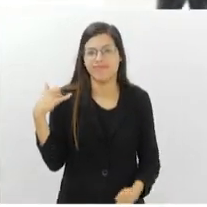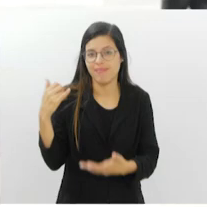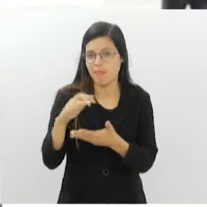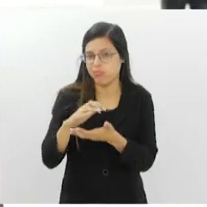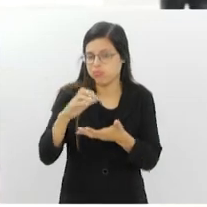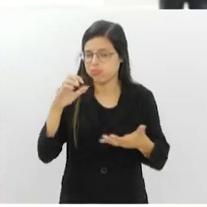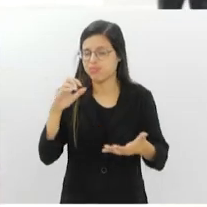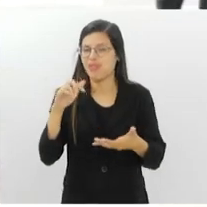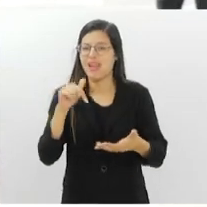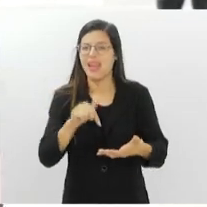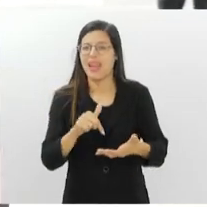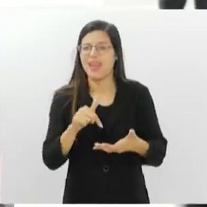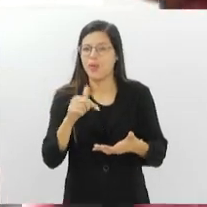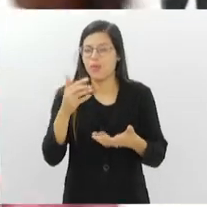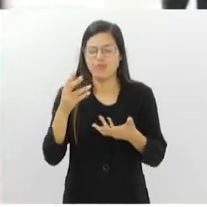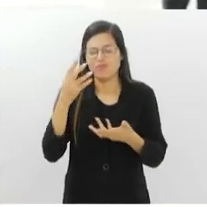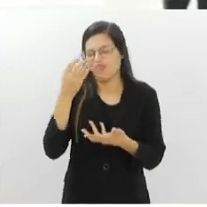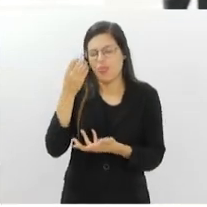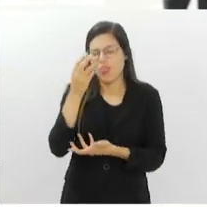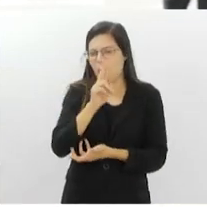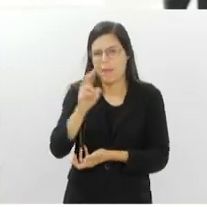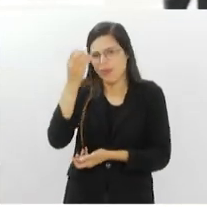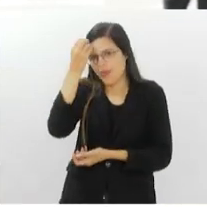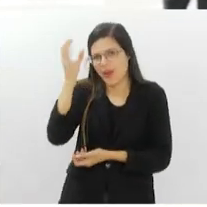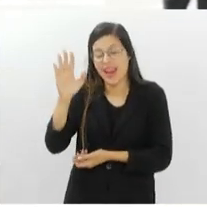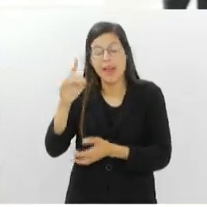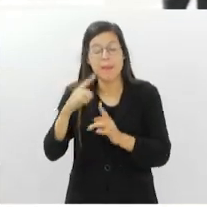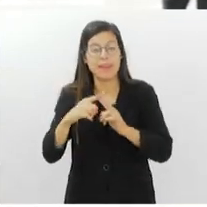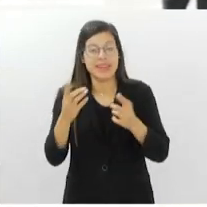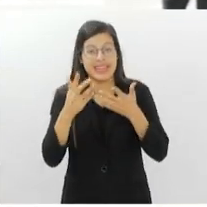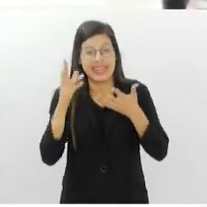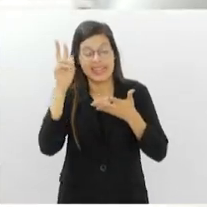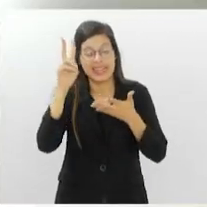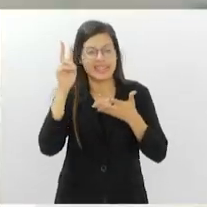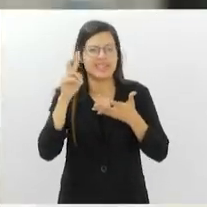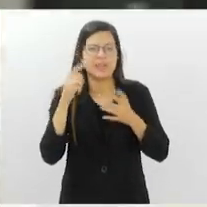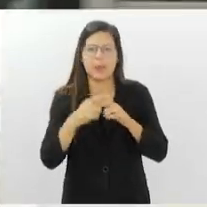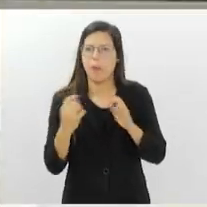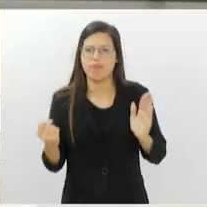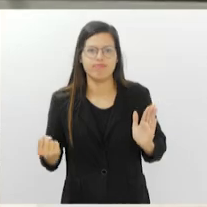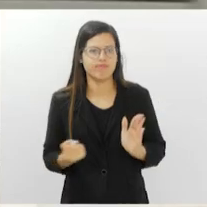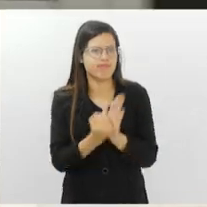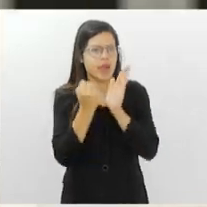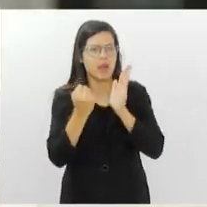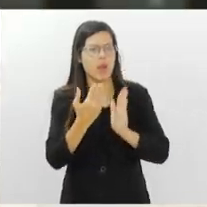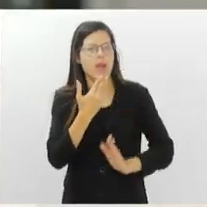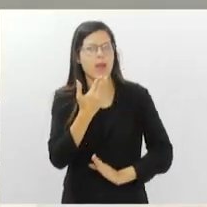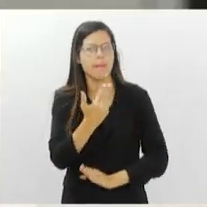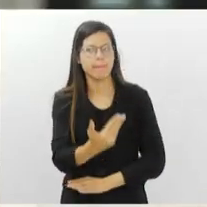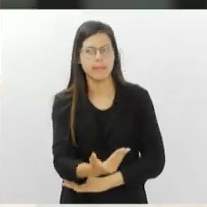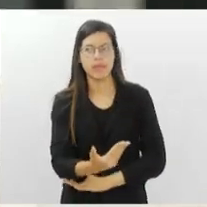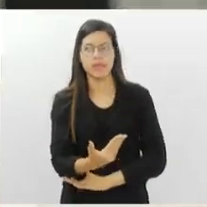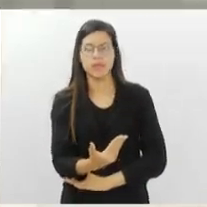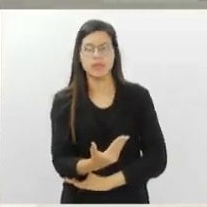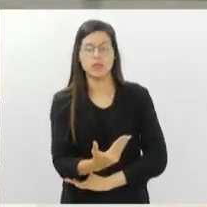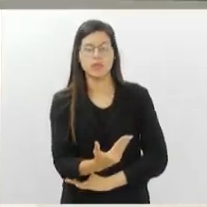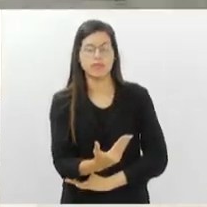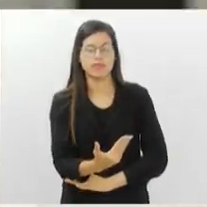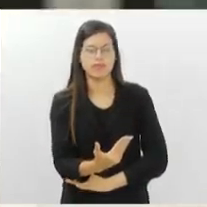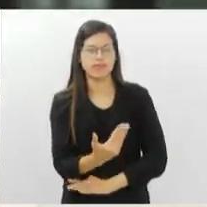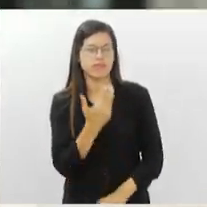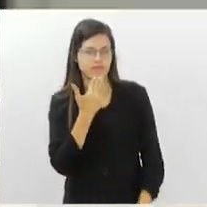foi mais um marco na minha vida. Ela foi mais uma virada de chave. Ela pediu para que eu pudesse